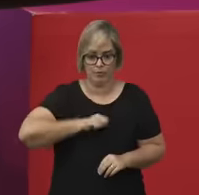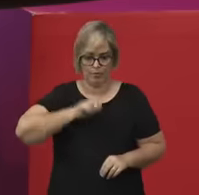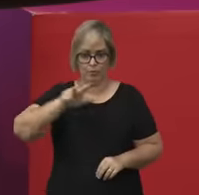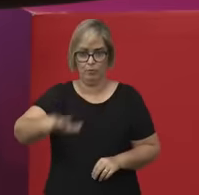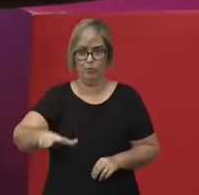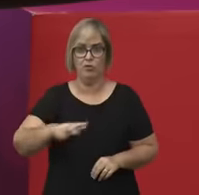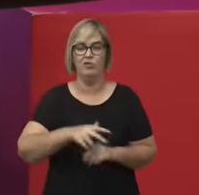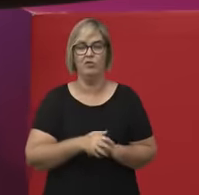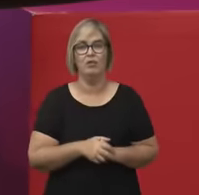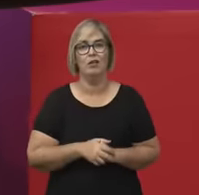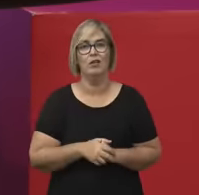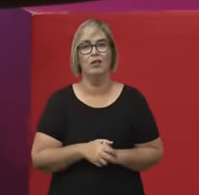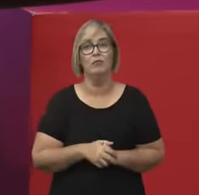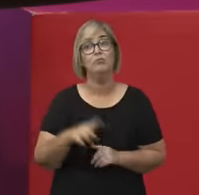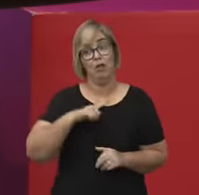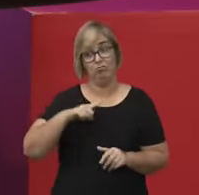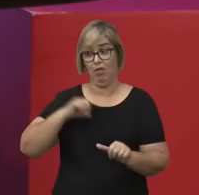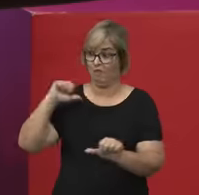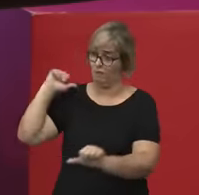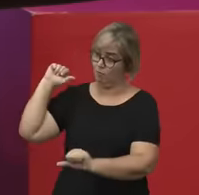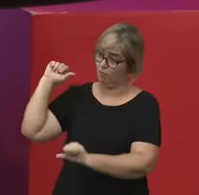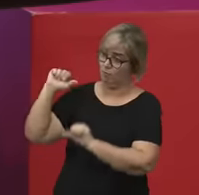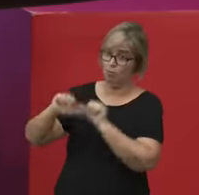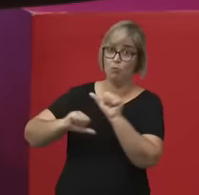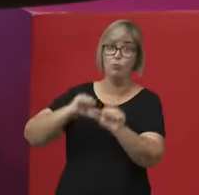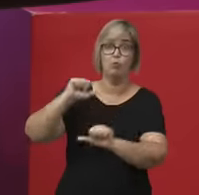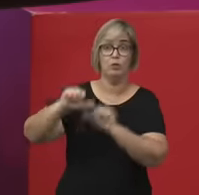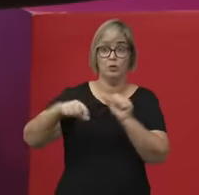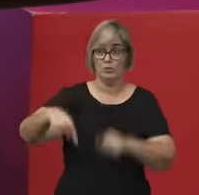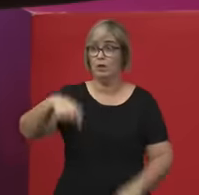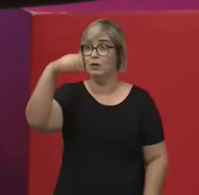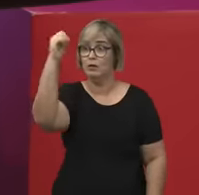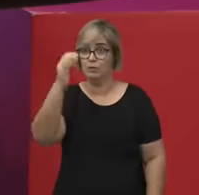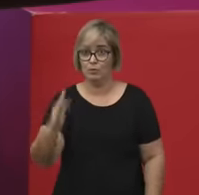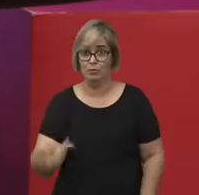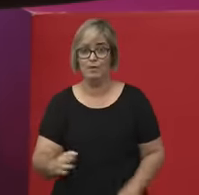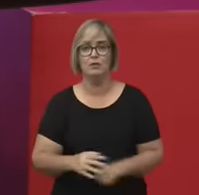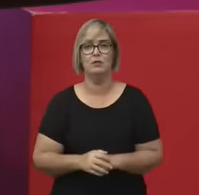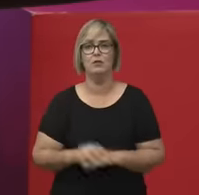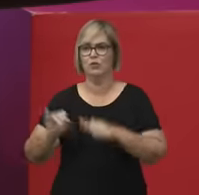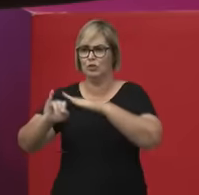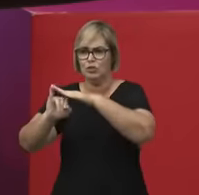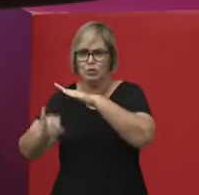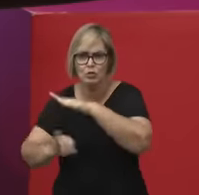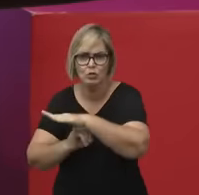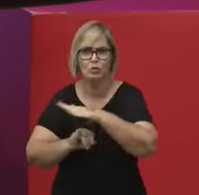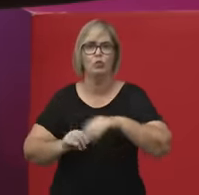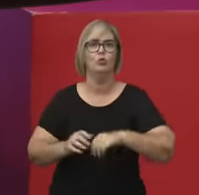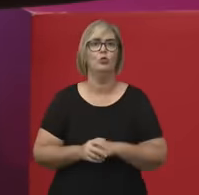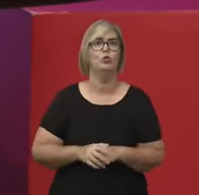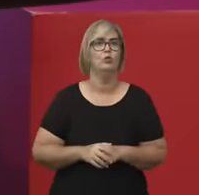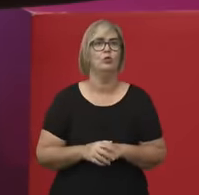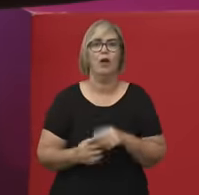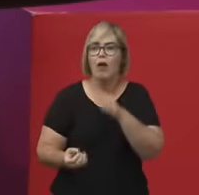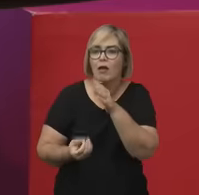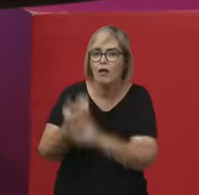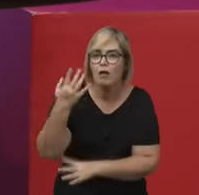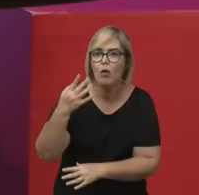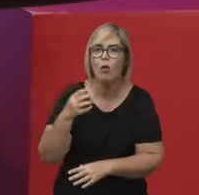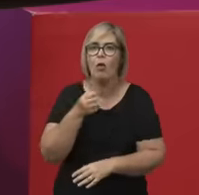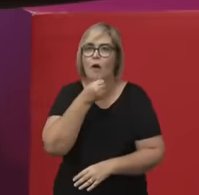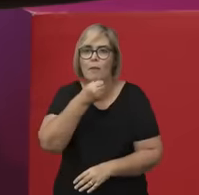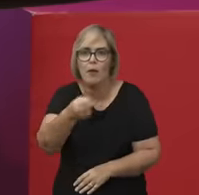e muitas transformações acontecem aqui, transformações institucionais. A imprensa é criada no Brasil assim também.